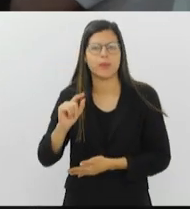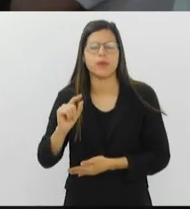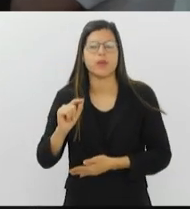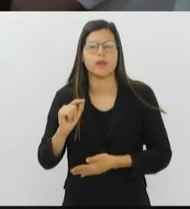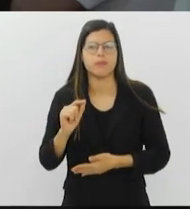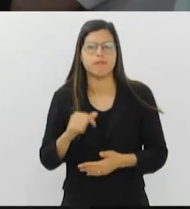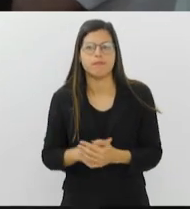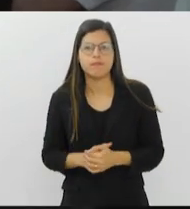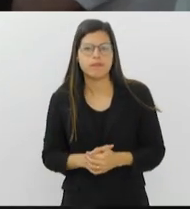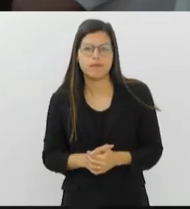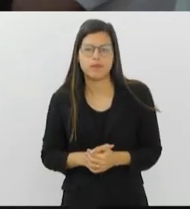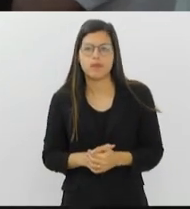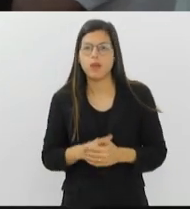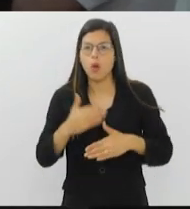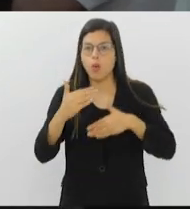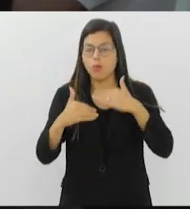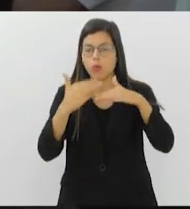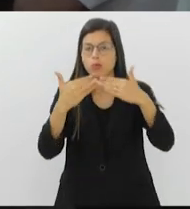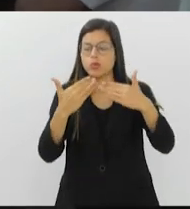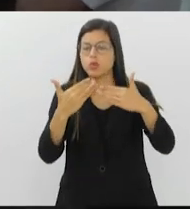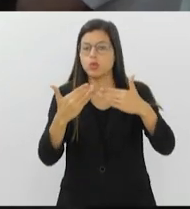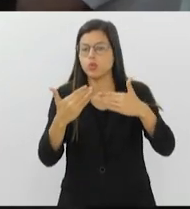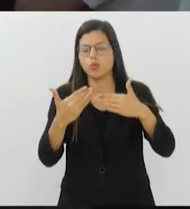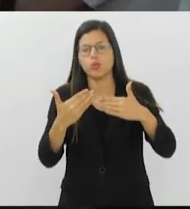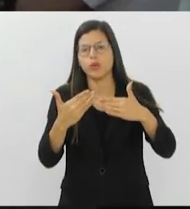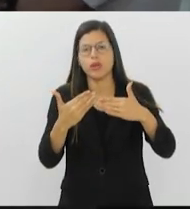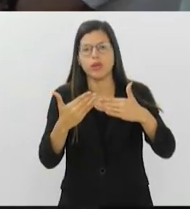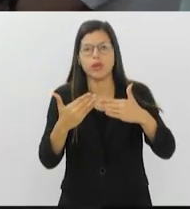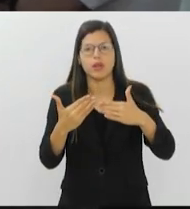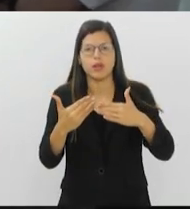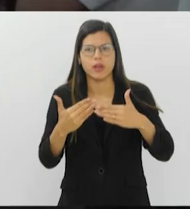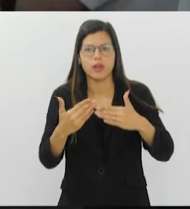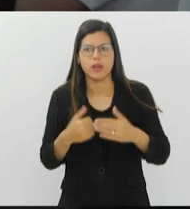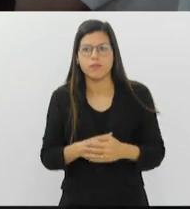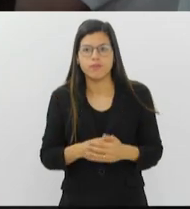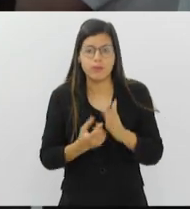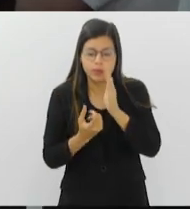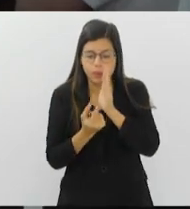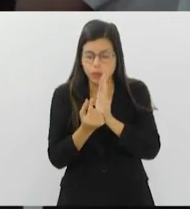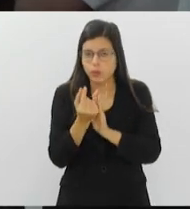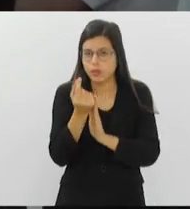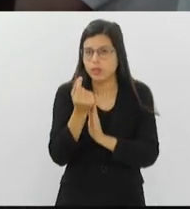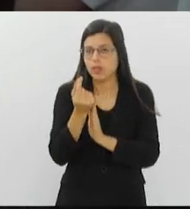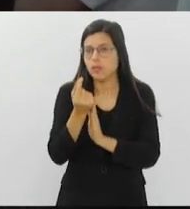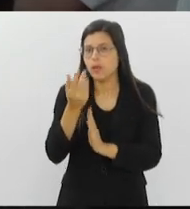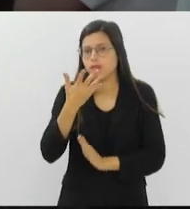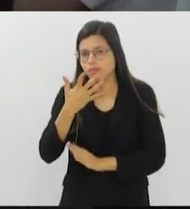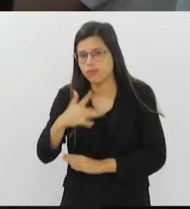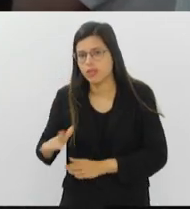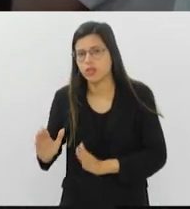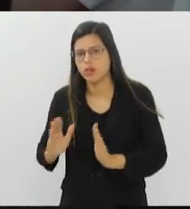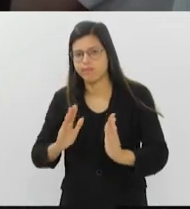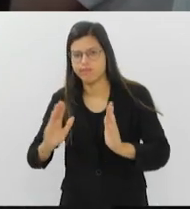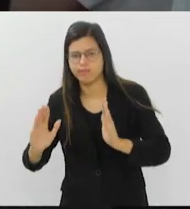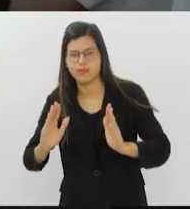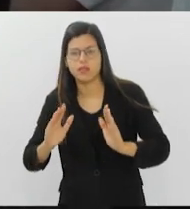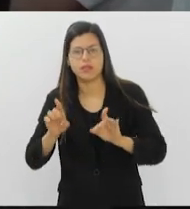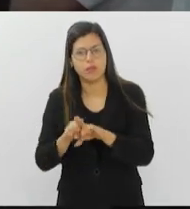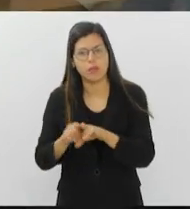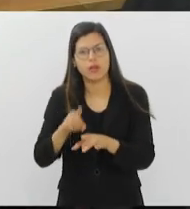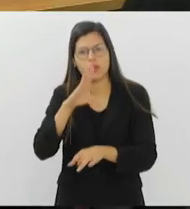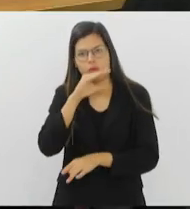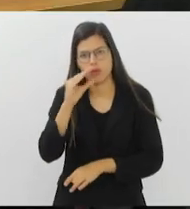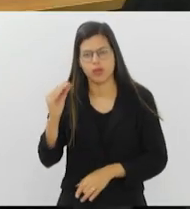partir para construir de maneira pormenorizada o orçamento da primeira infância e o orçamento da criança e adolescente.